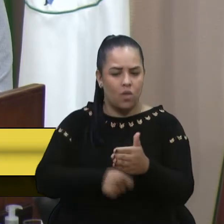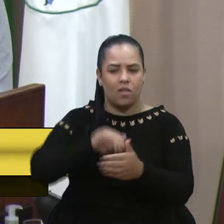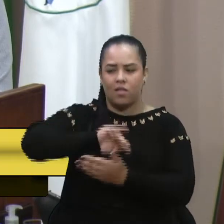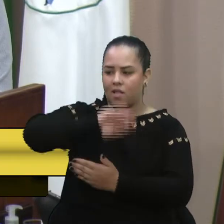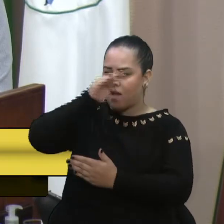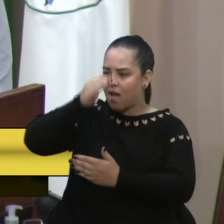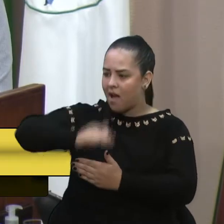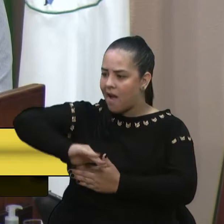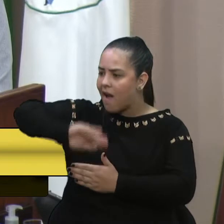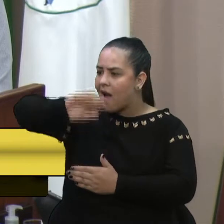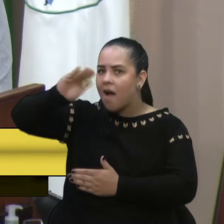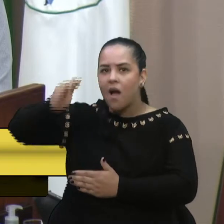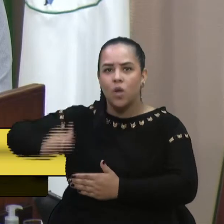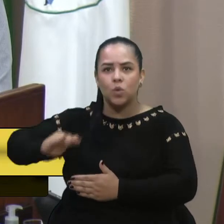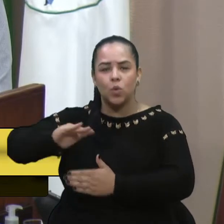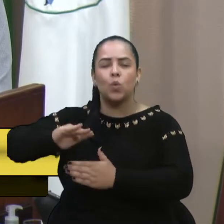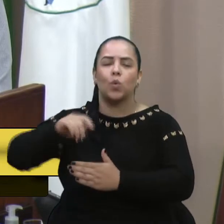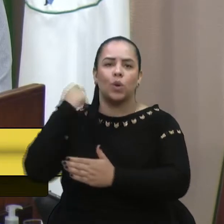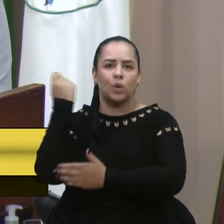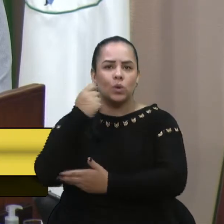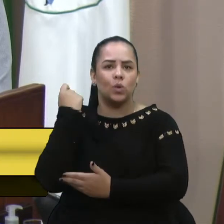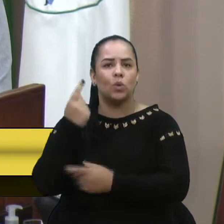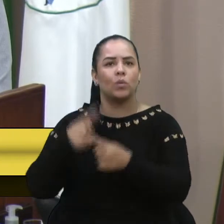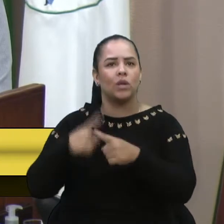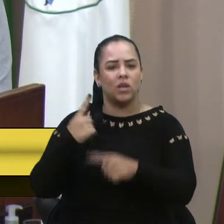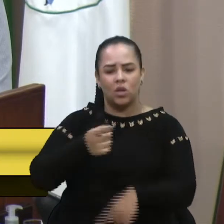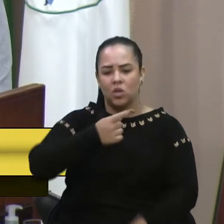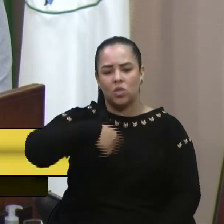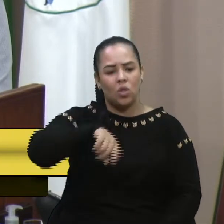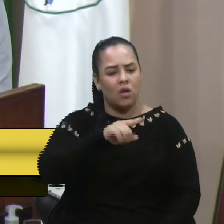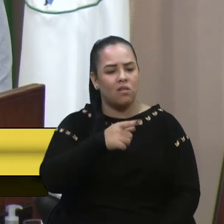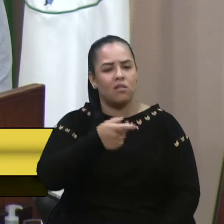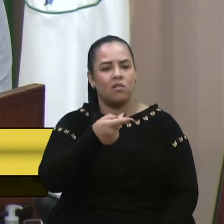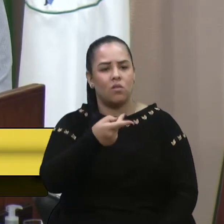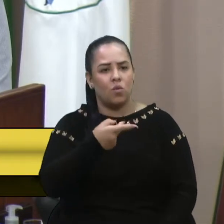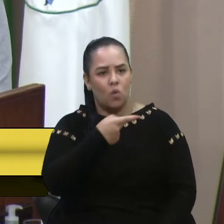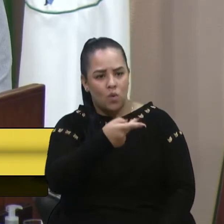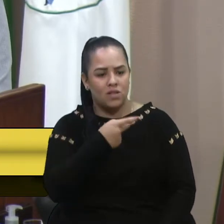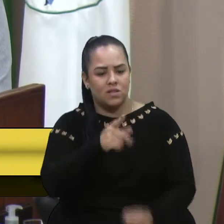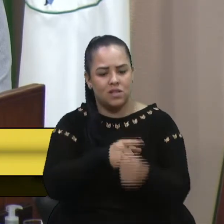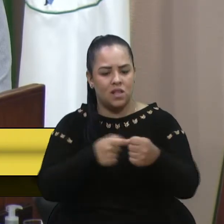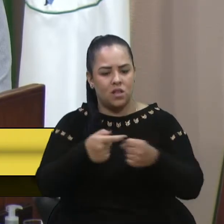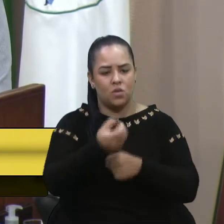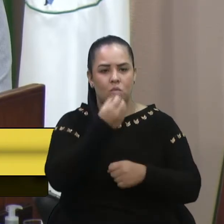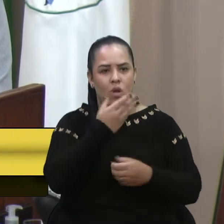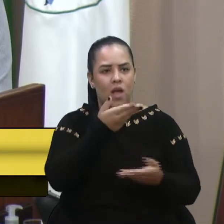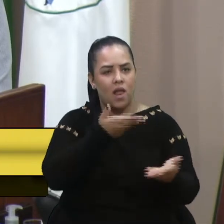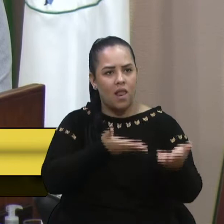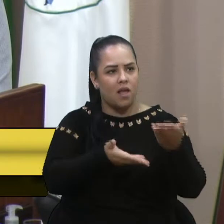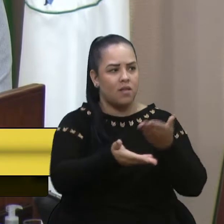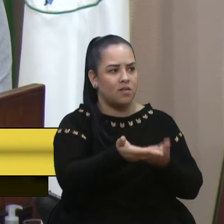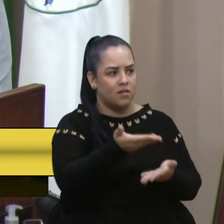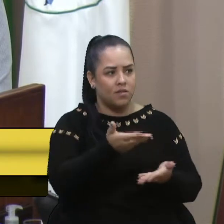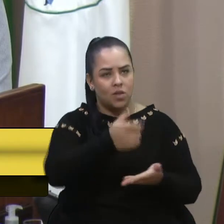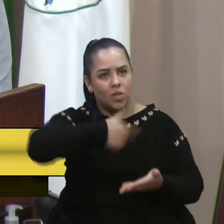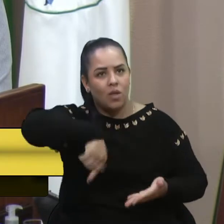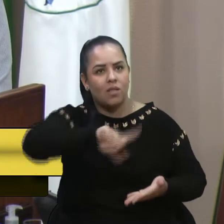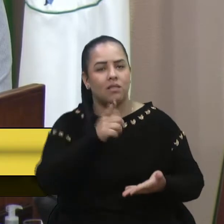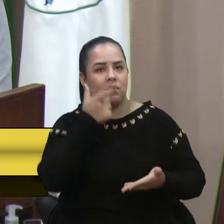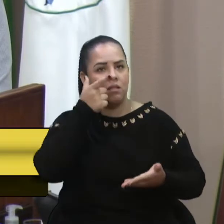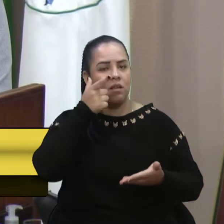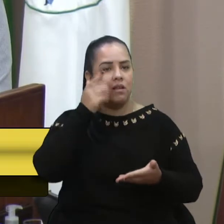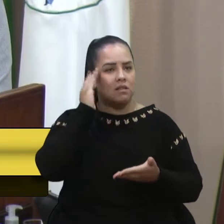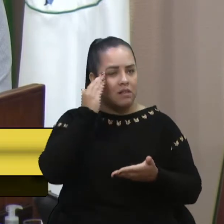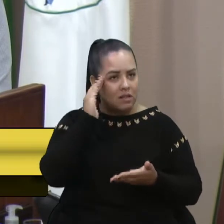se confundem, pois sempre mantivemos as melhores relações entre as duas cidades, e assim devemos mantê-las. A fim de que não restam qualquer